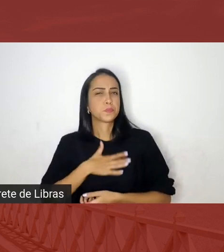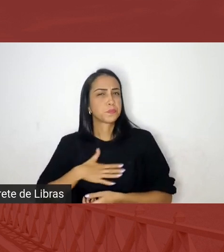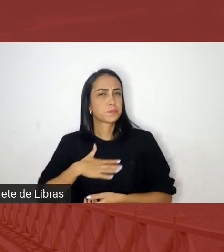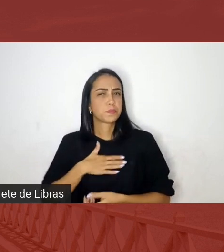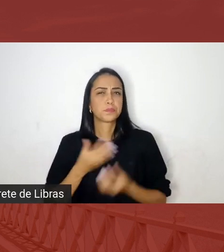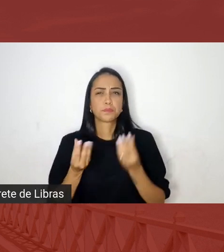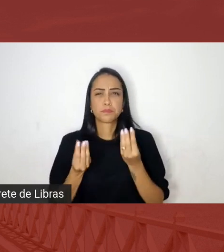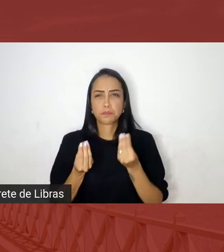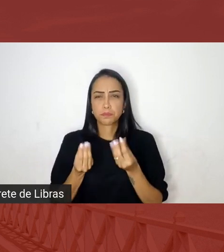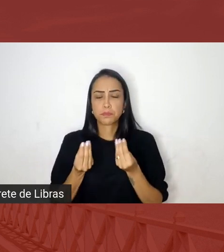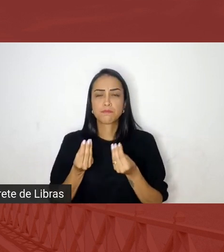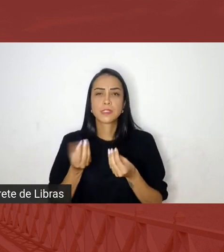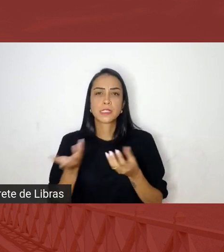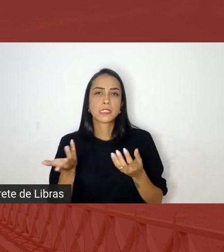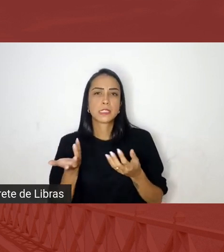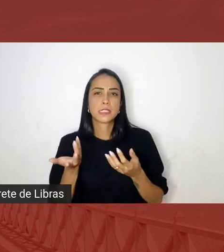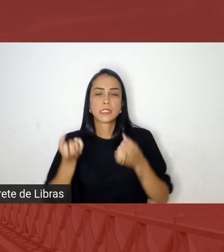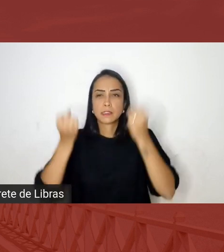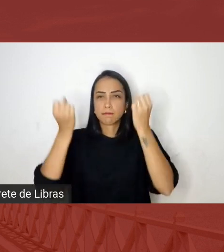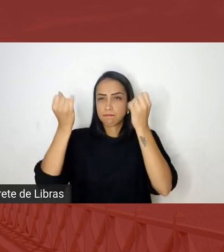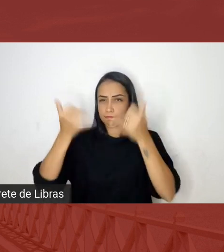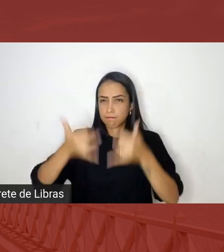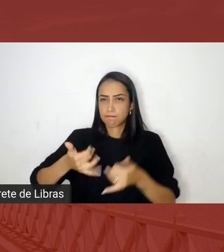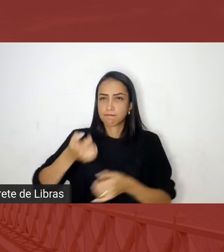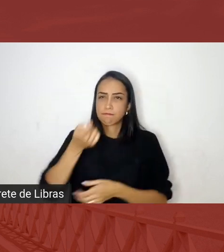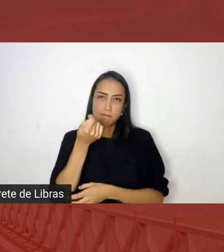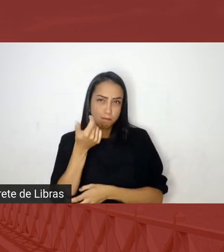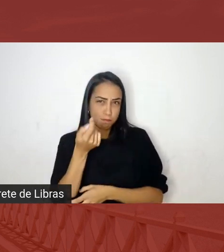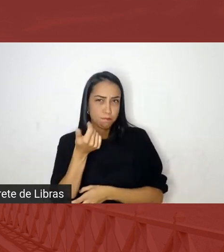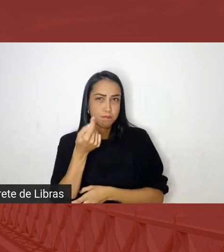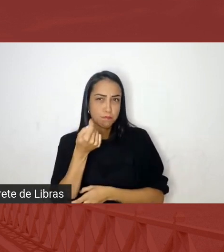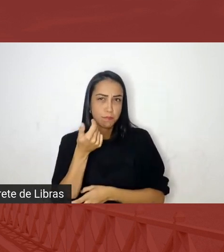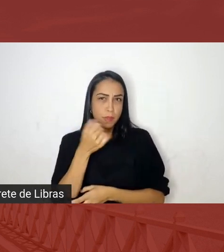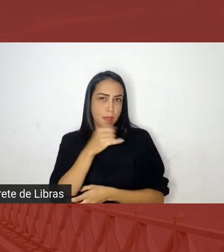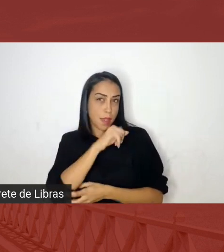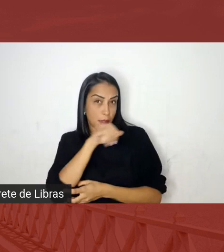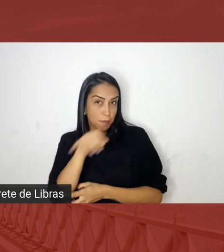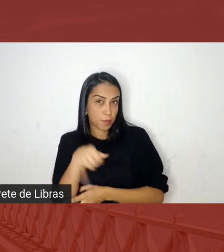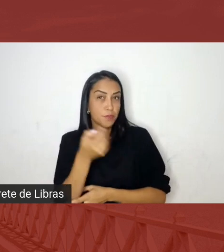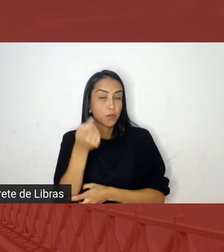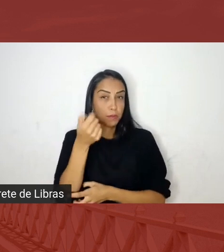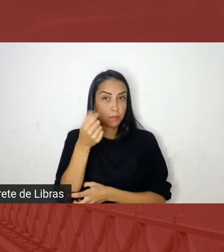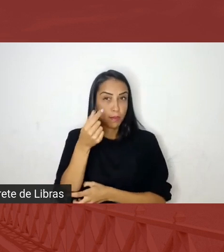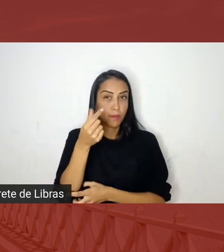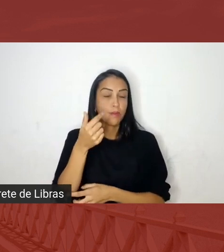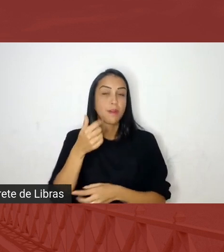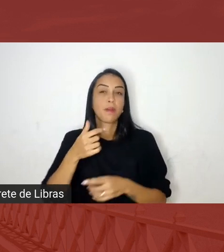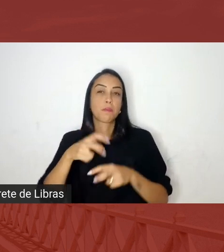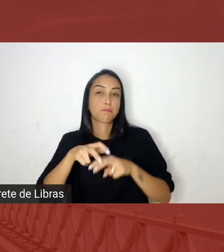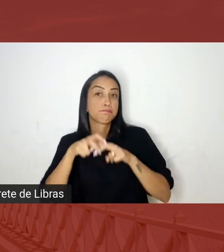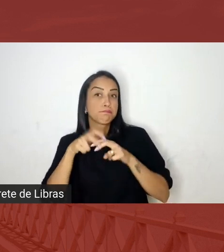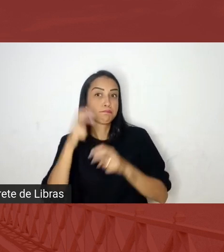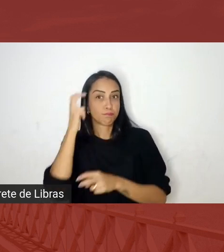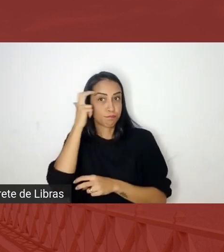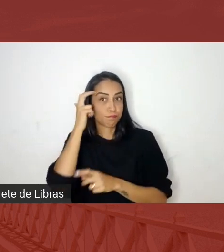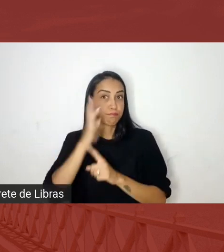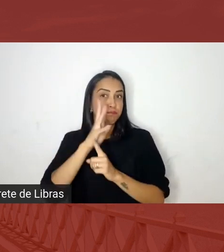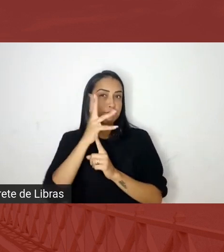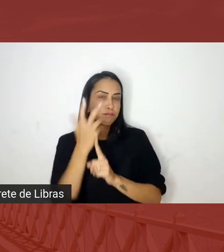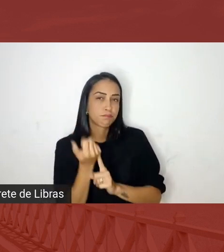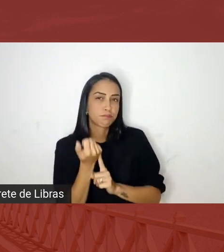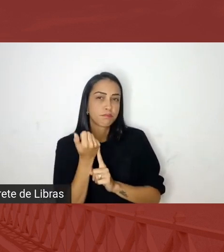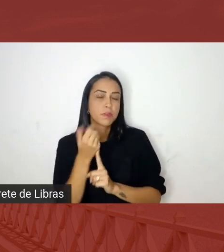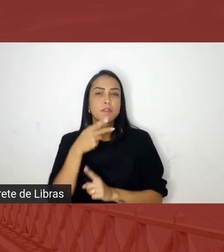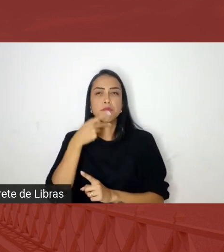é pegando um pouco esse viés da cultura e da arte refletir sobre diversidade e direito